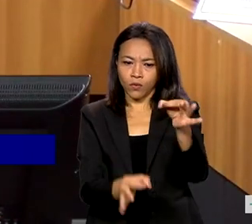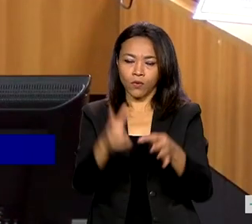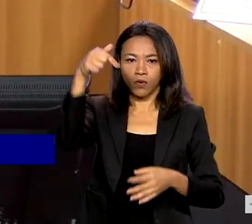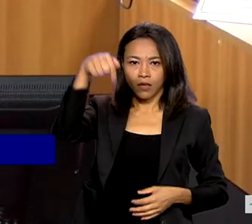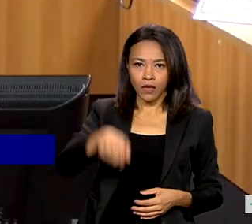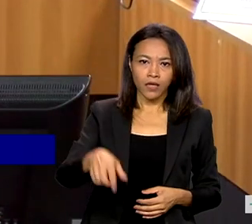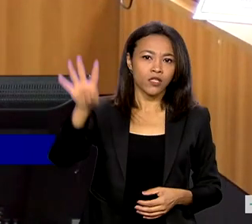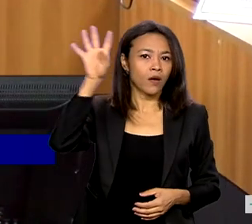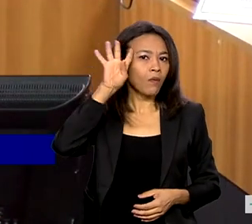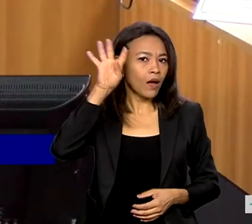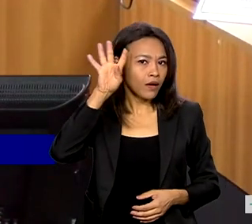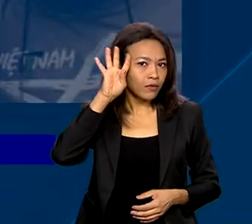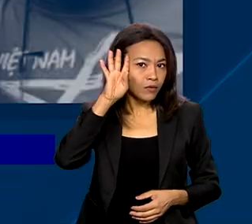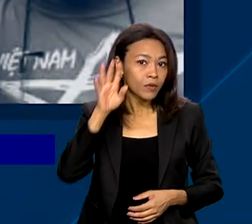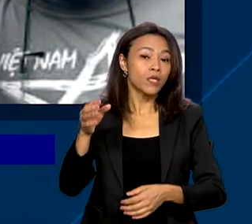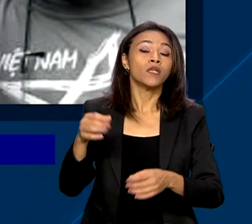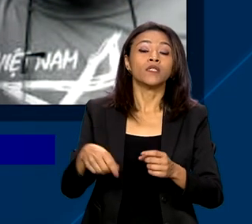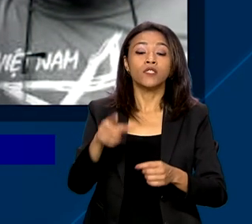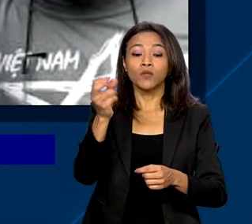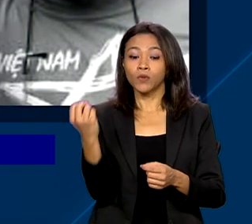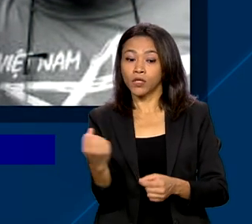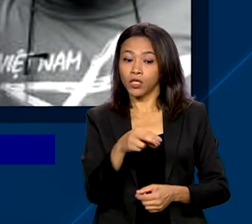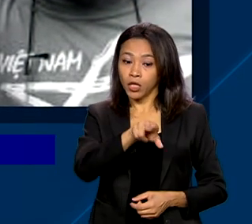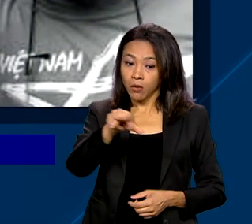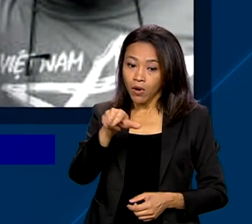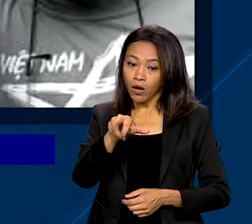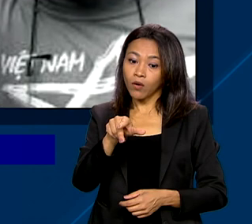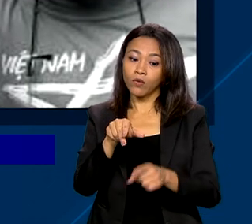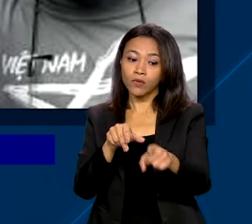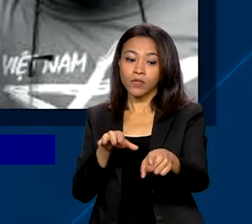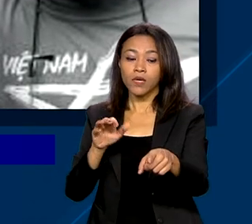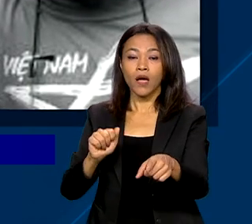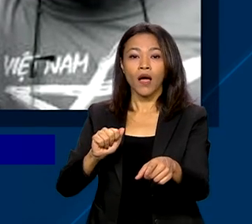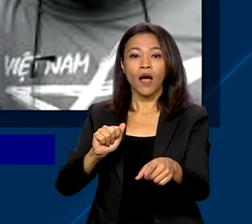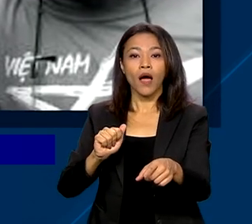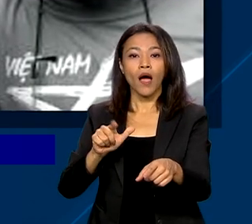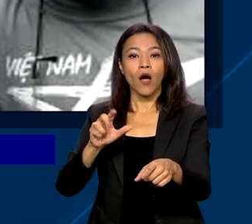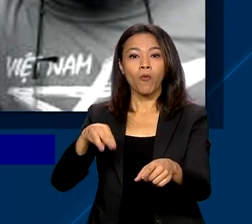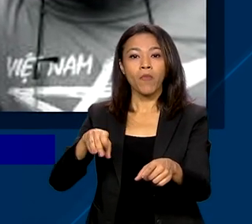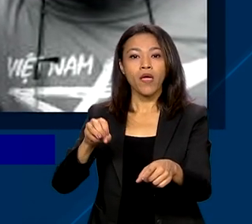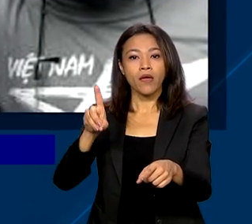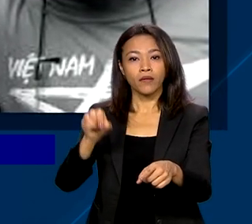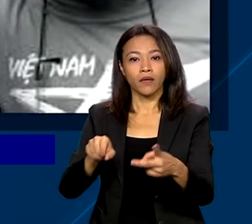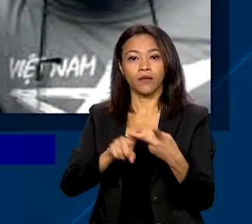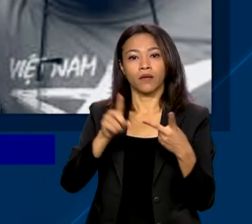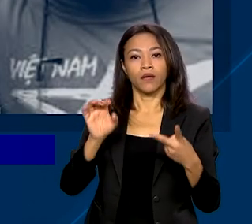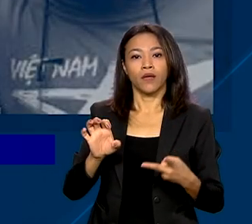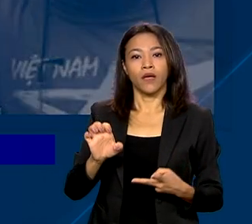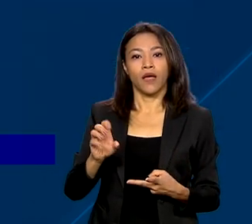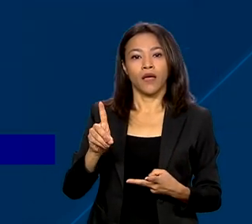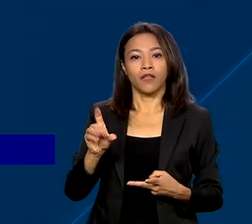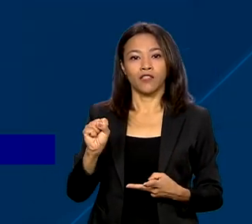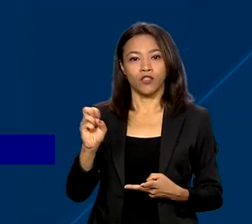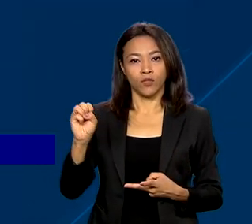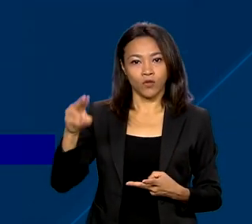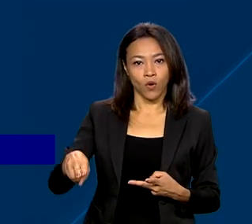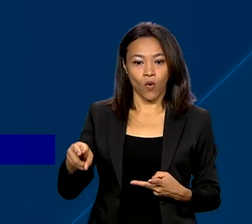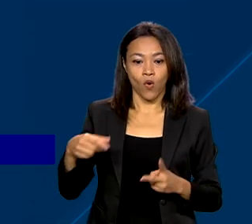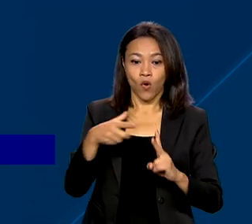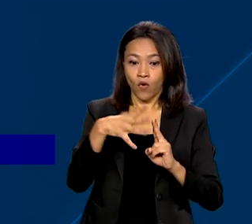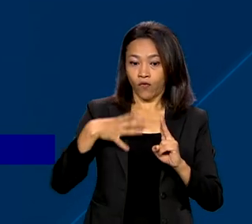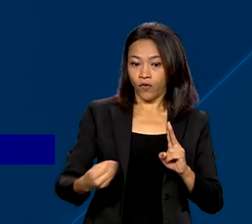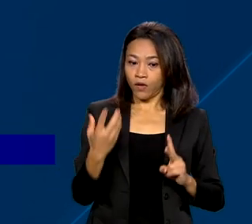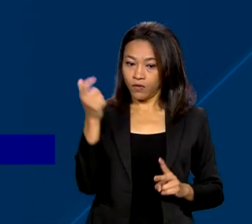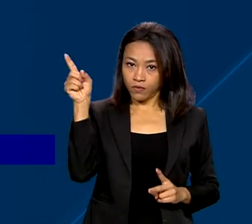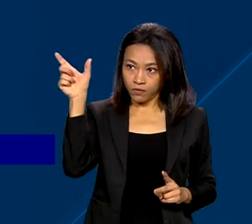requerimento de anistia política dos irmãos Janaína Almeida Teles e Edson de Almeida Teles, filhos de